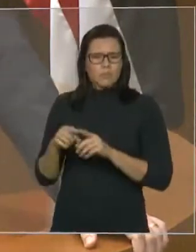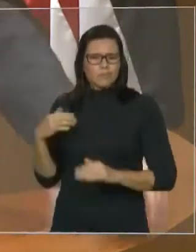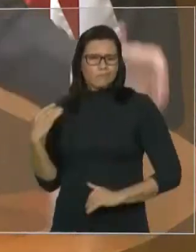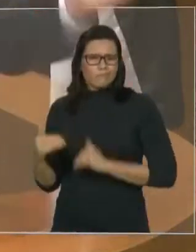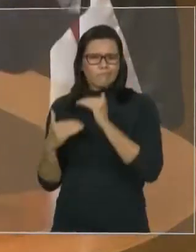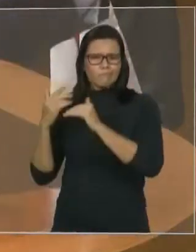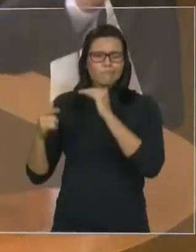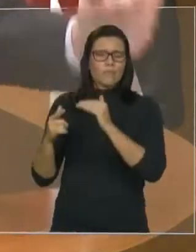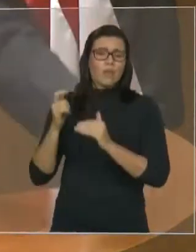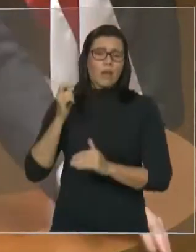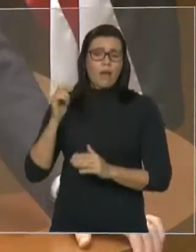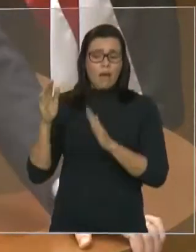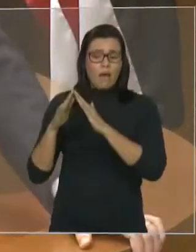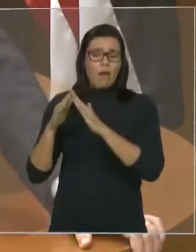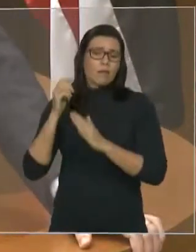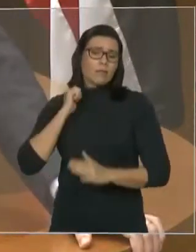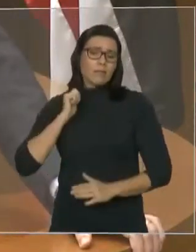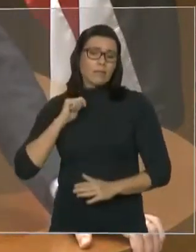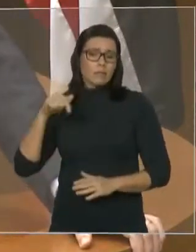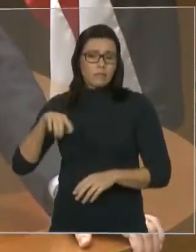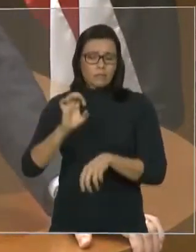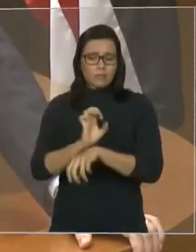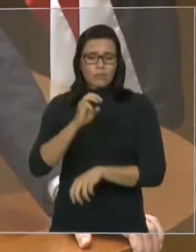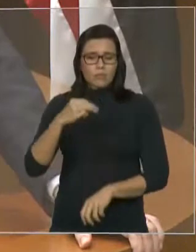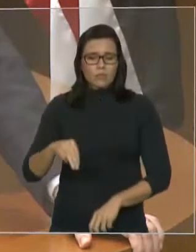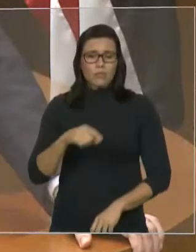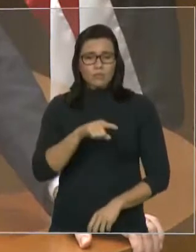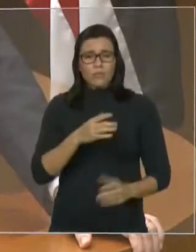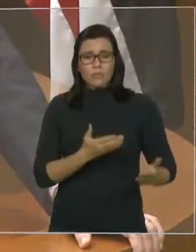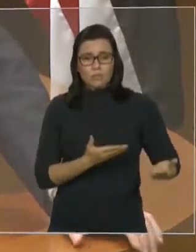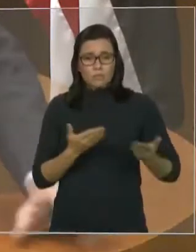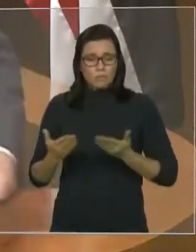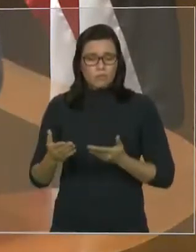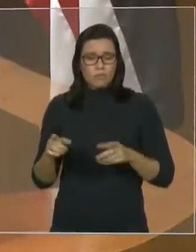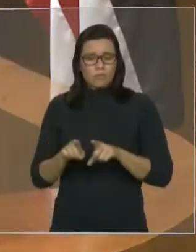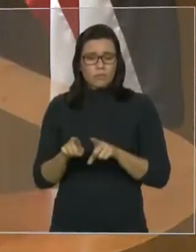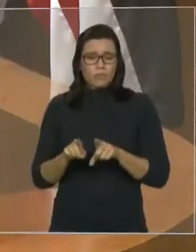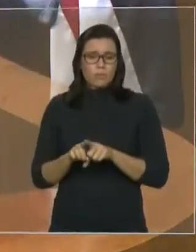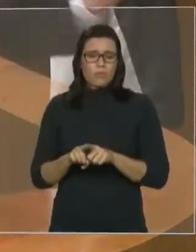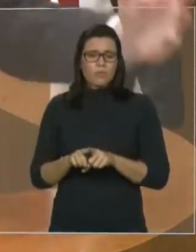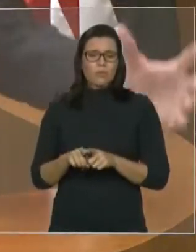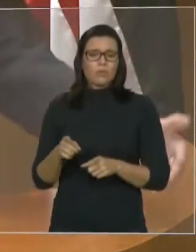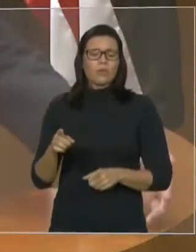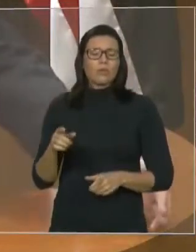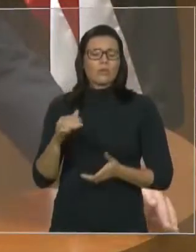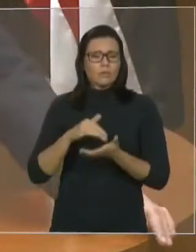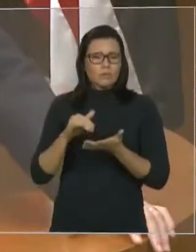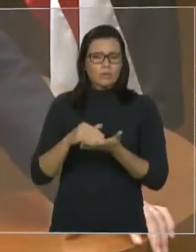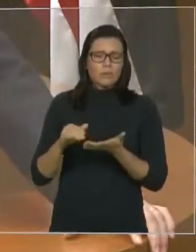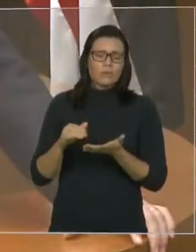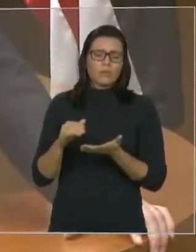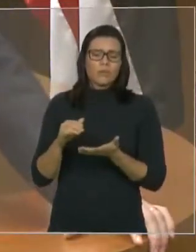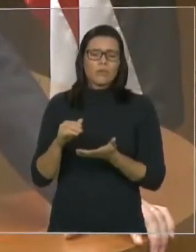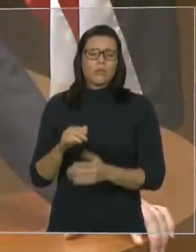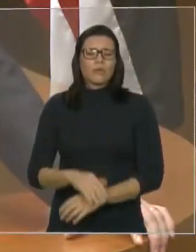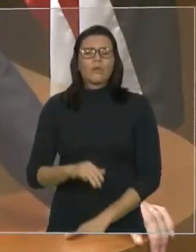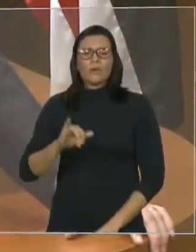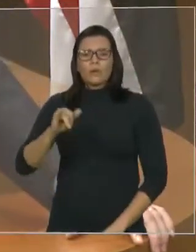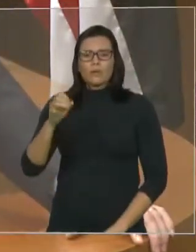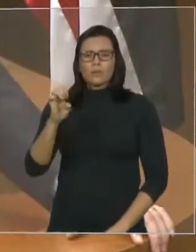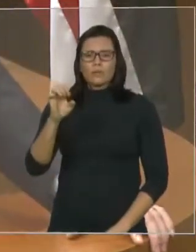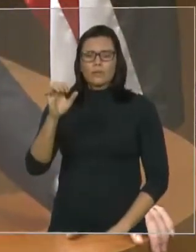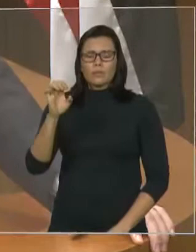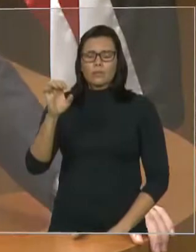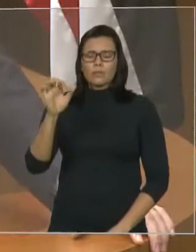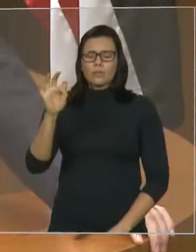de Segurança, convidou o secretário Jefferson Portela para se fazer presente na comissão, para lhe explicar e explanar como seriam essas